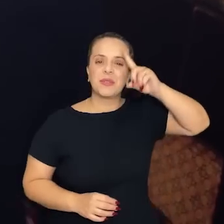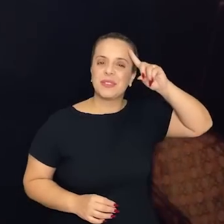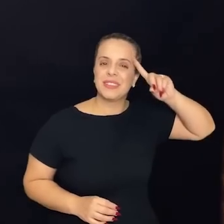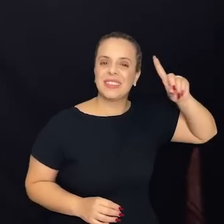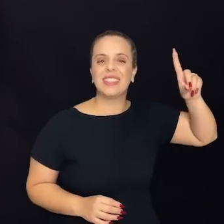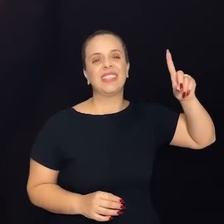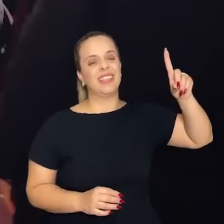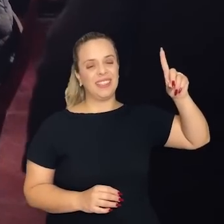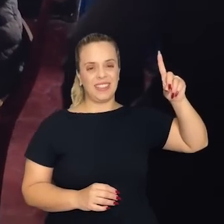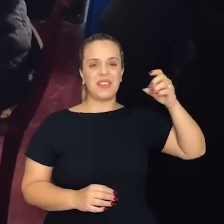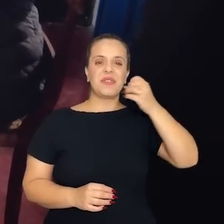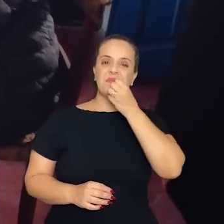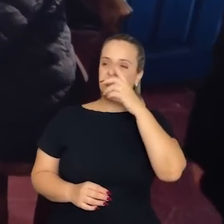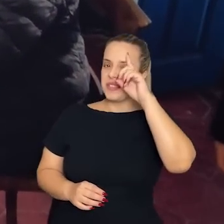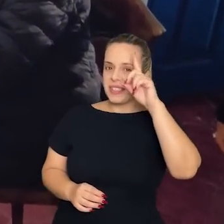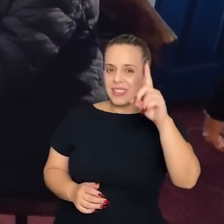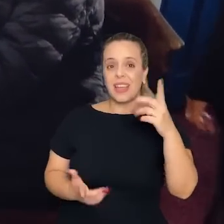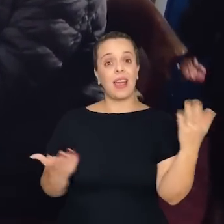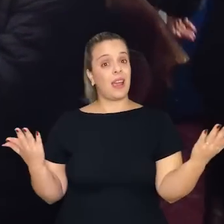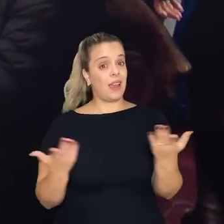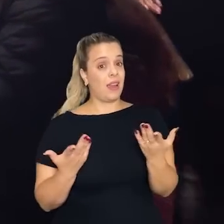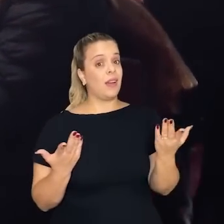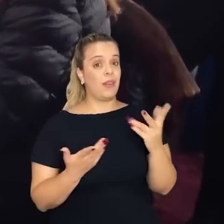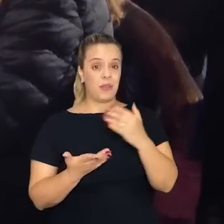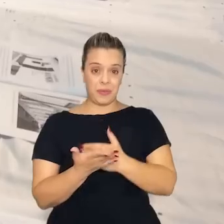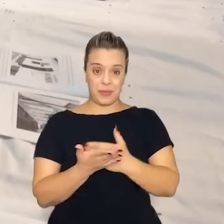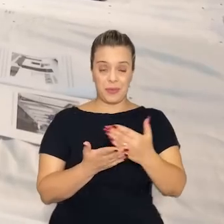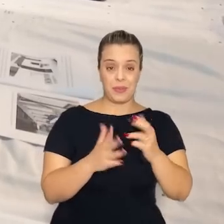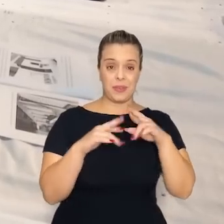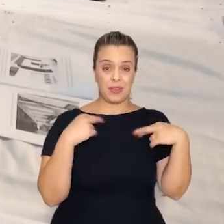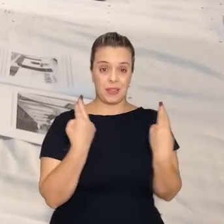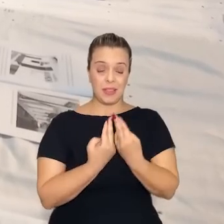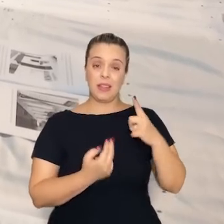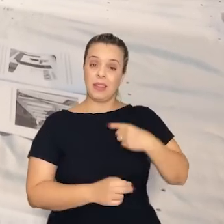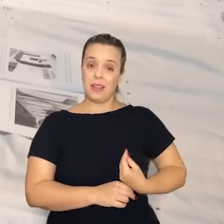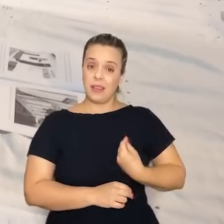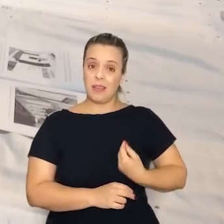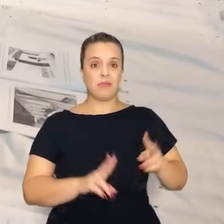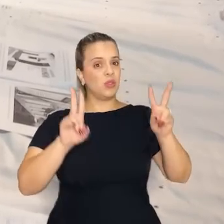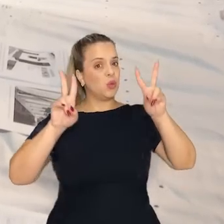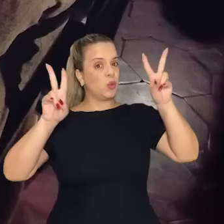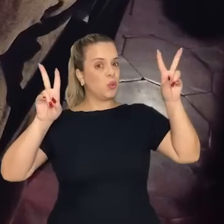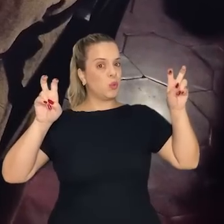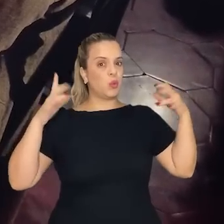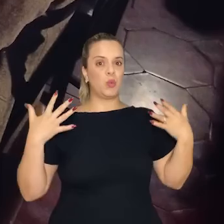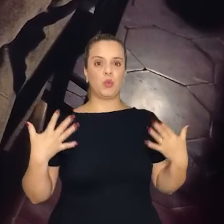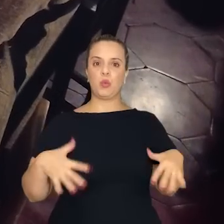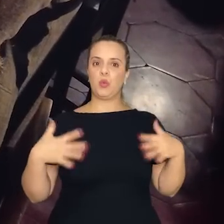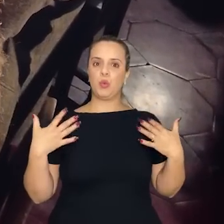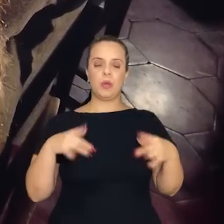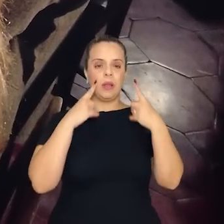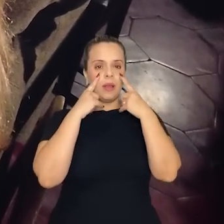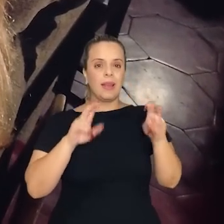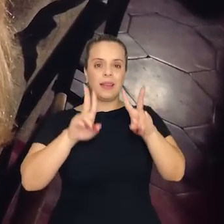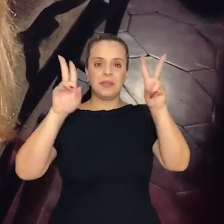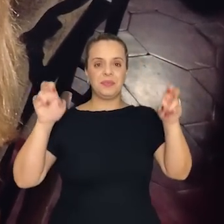Bom dia! Vamos fazer a nossa reunião. Temos aqui um tema muito, muito interessante sobre o